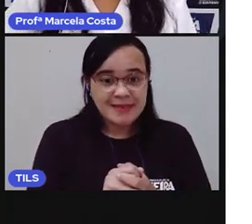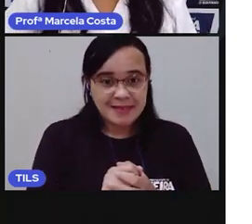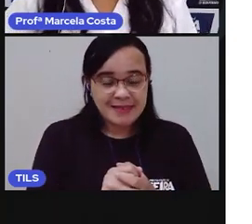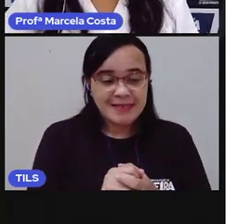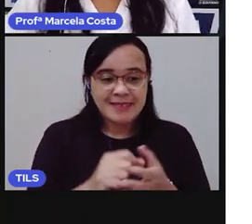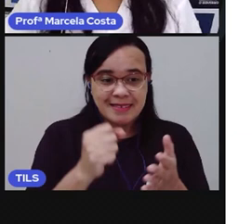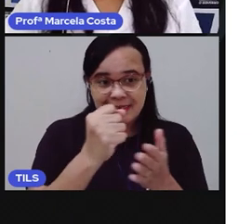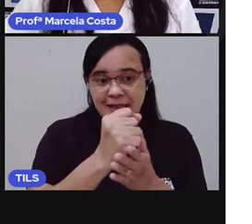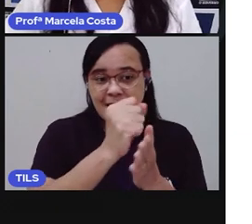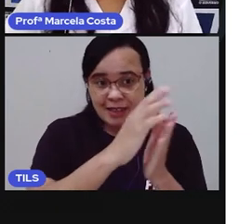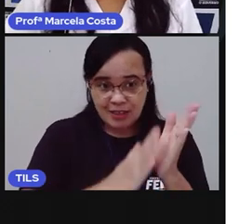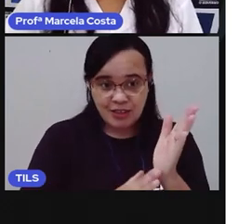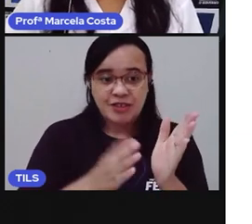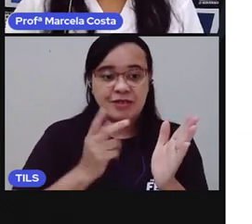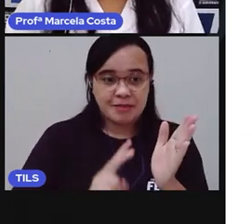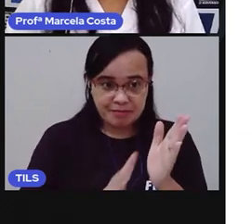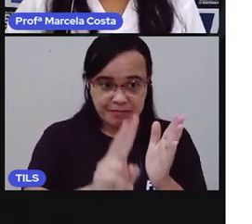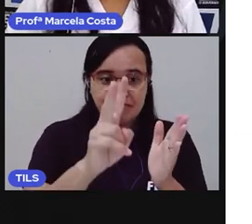atividade.